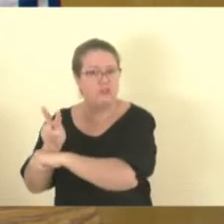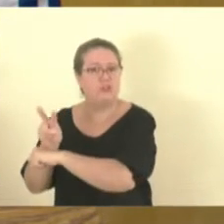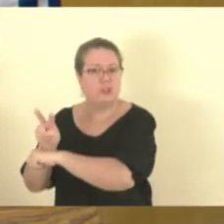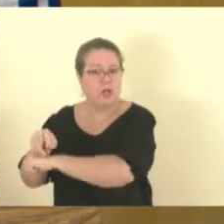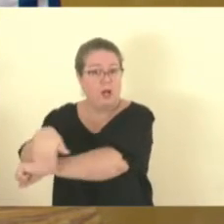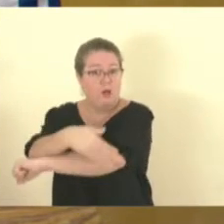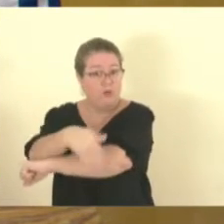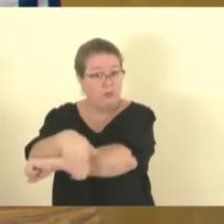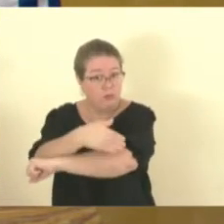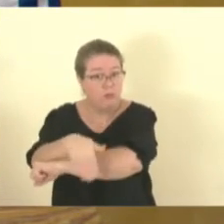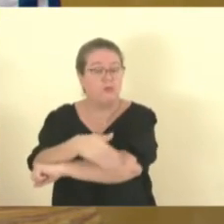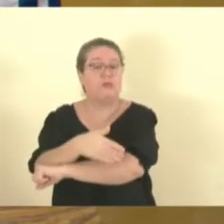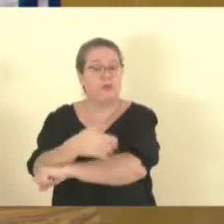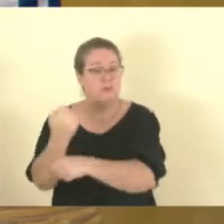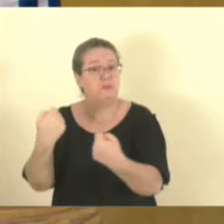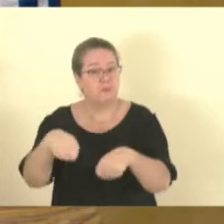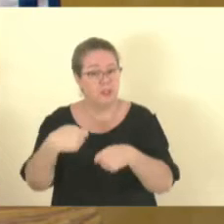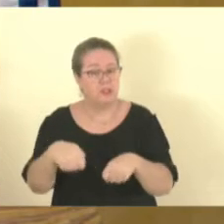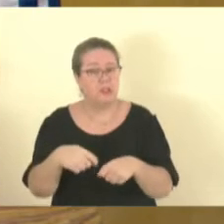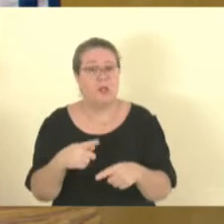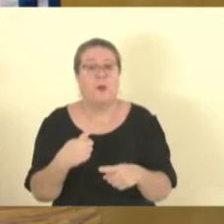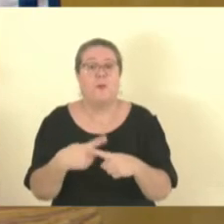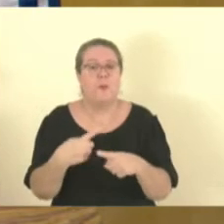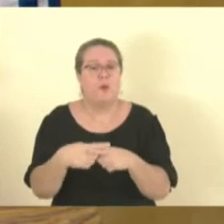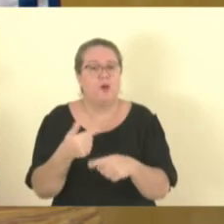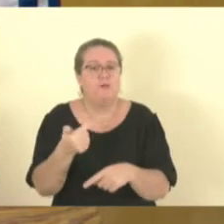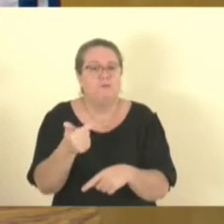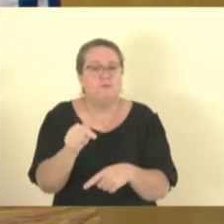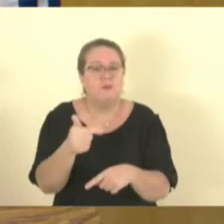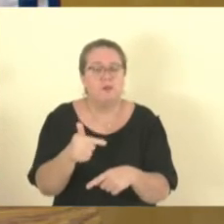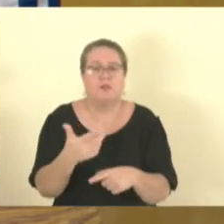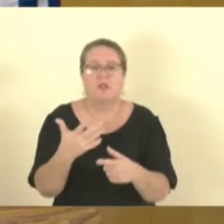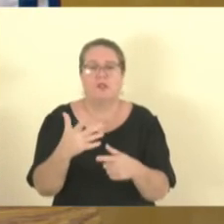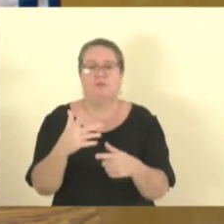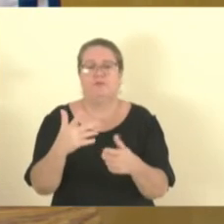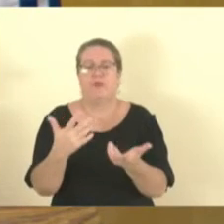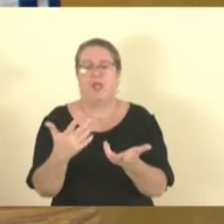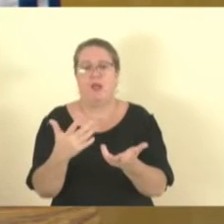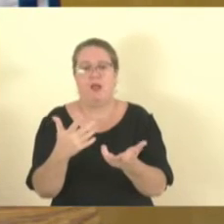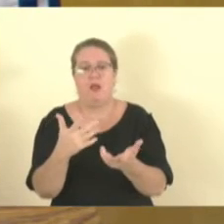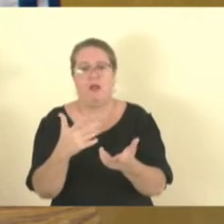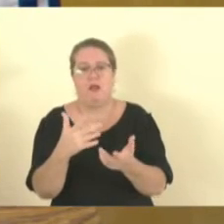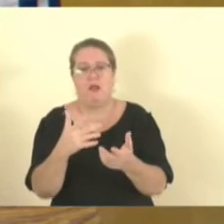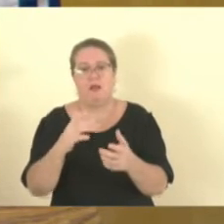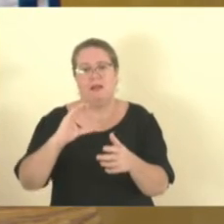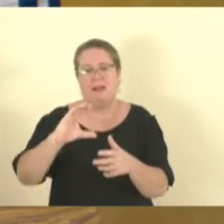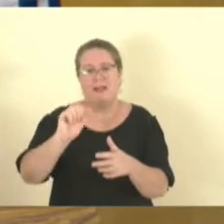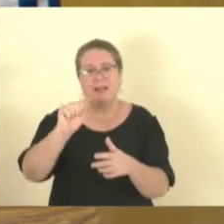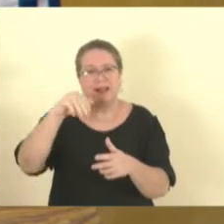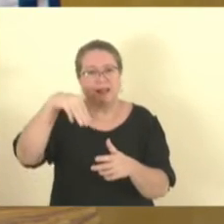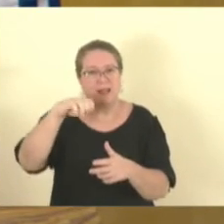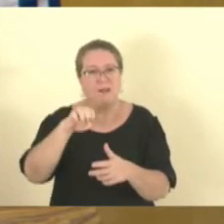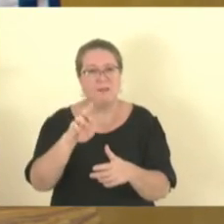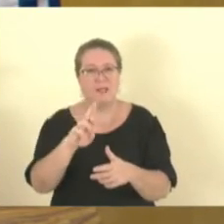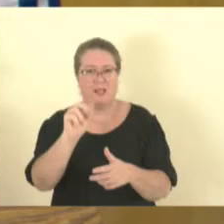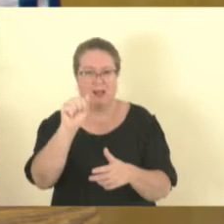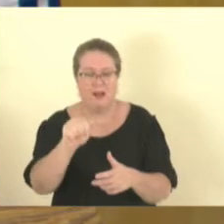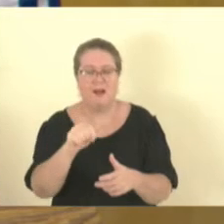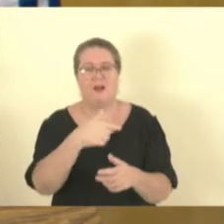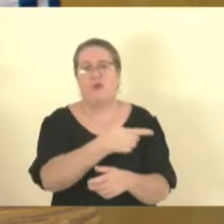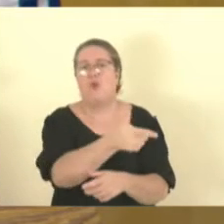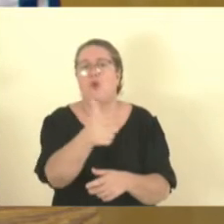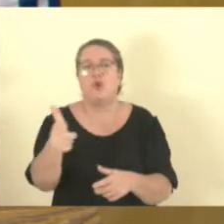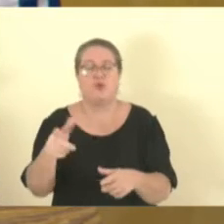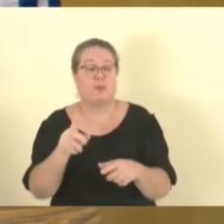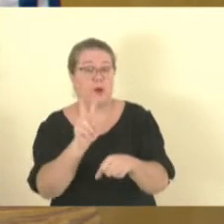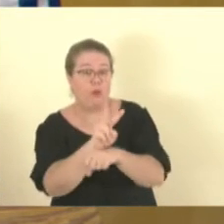aberta à circulação pública tem que reger pelo Código. E o Código prevê que o poder público fiscalize aquela via ali, que é